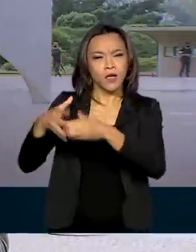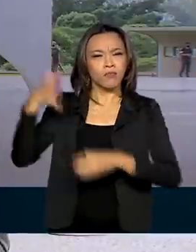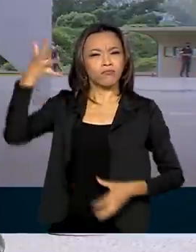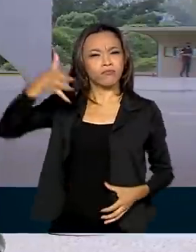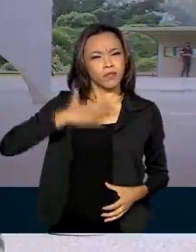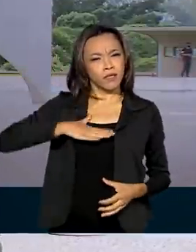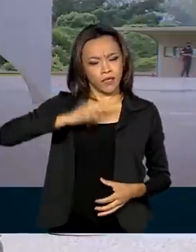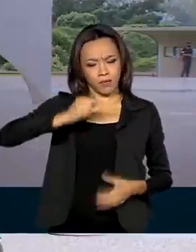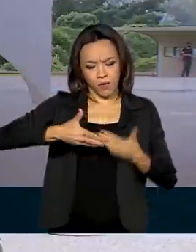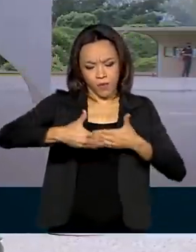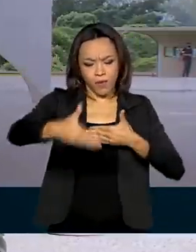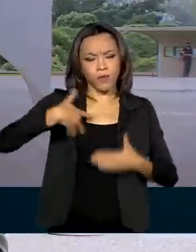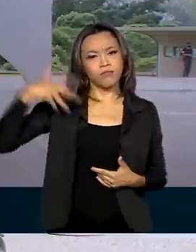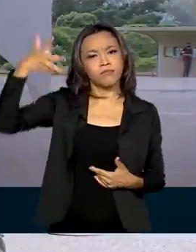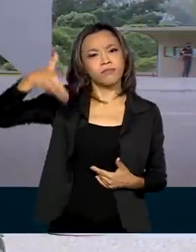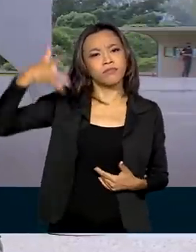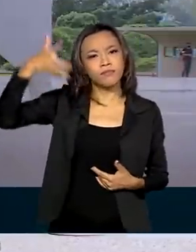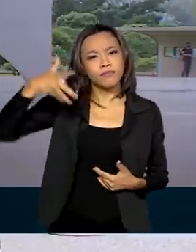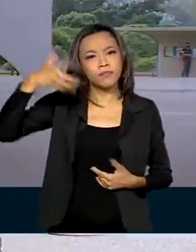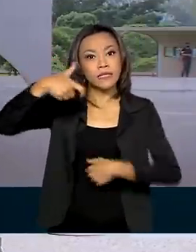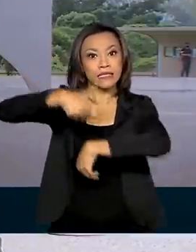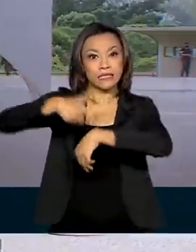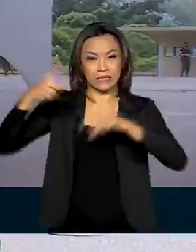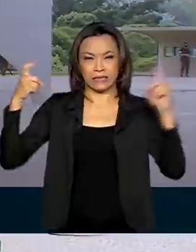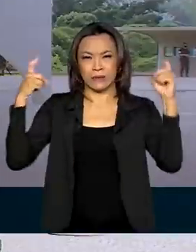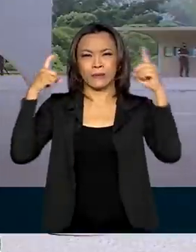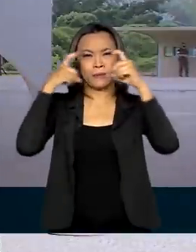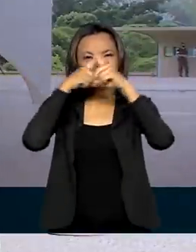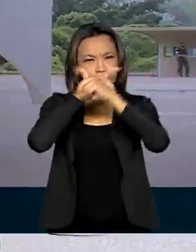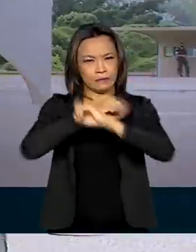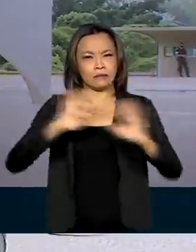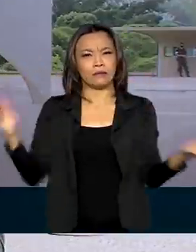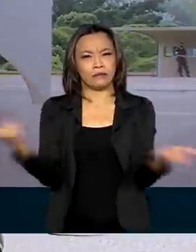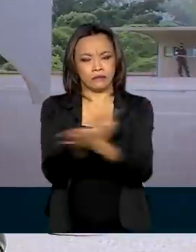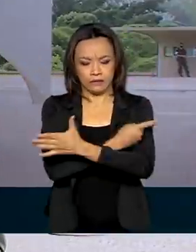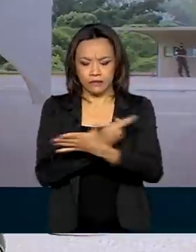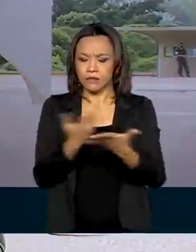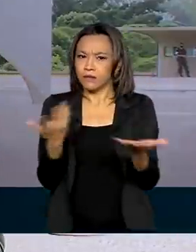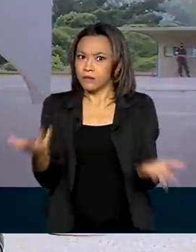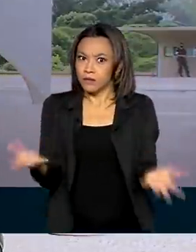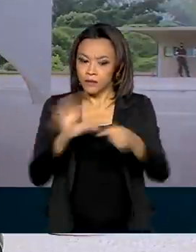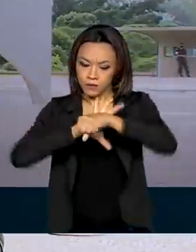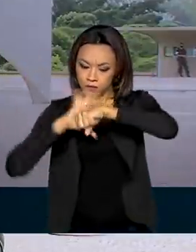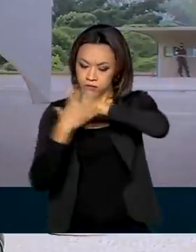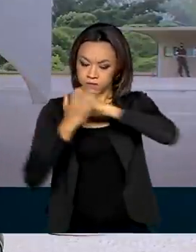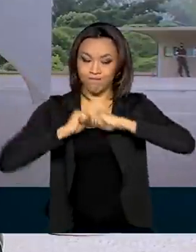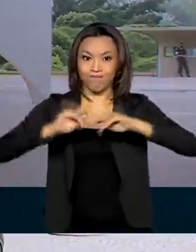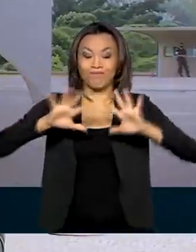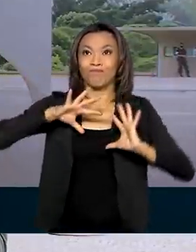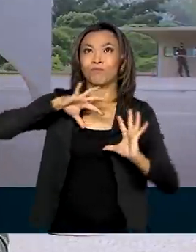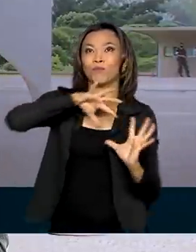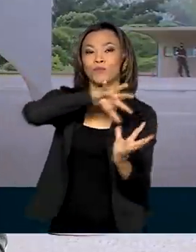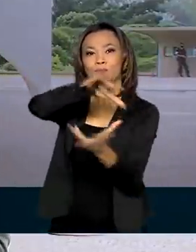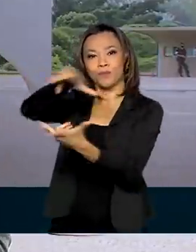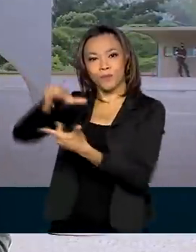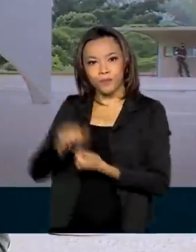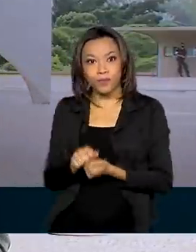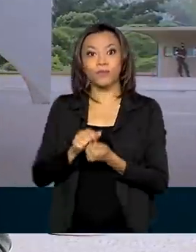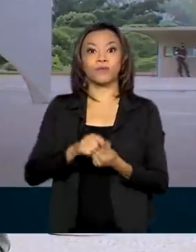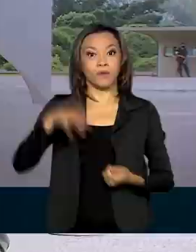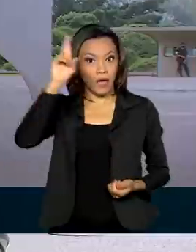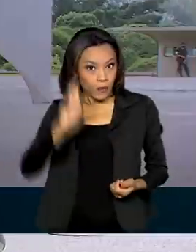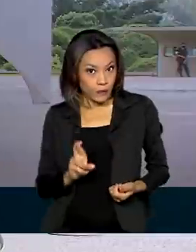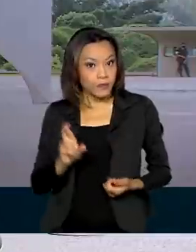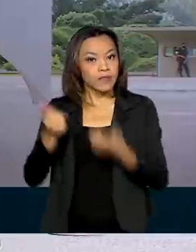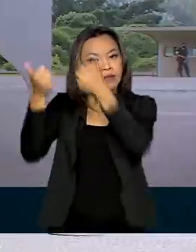a pouquinho sobre a cooperação nesses tempos difíceis que estamos enfrentando com o mundo, enfrentando uma pandemia mundial. A Rússia também deve